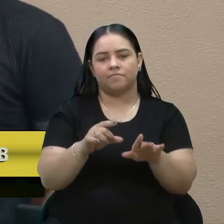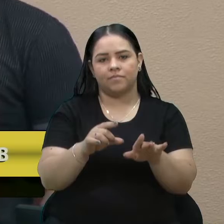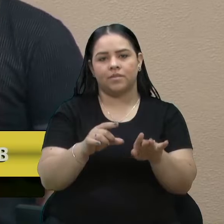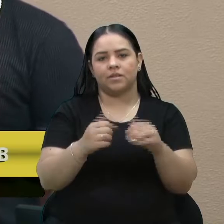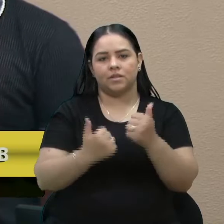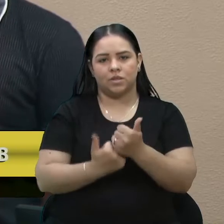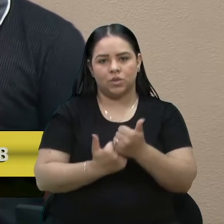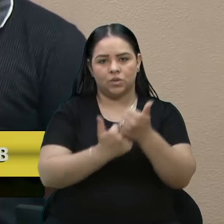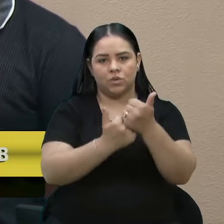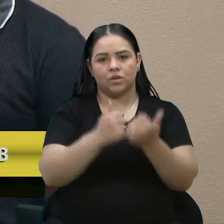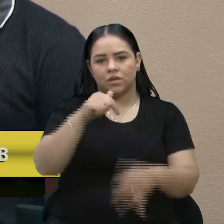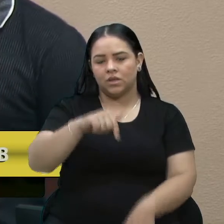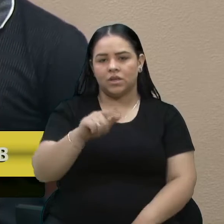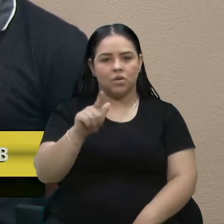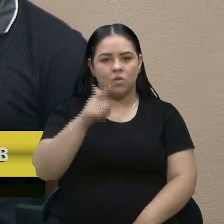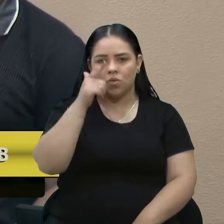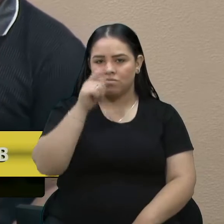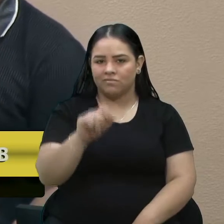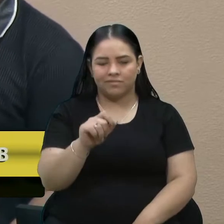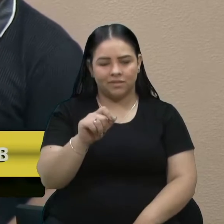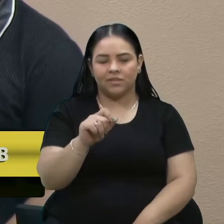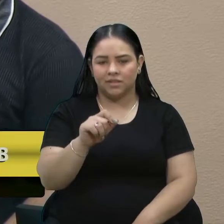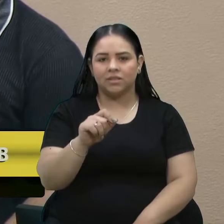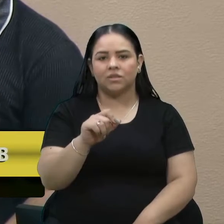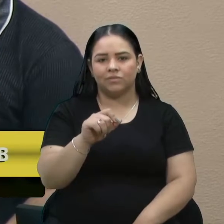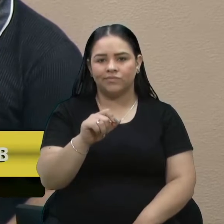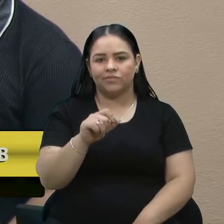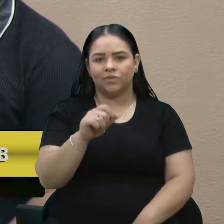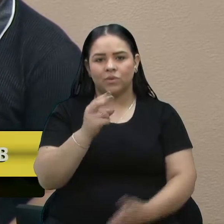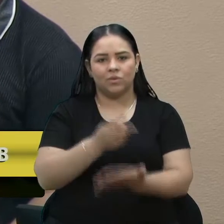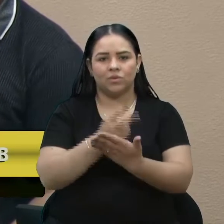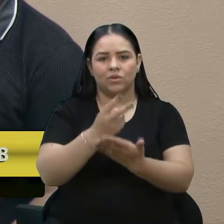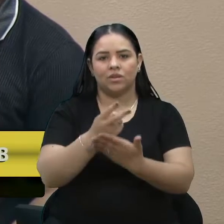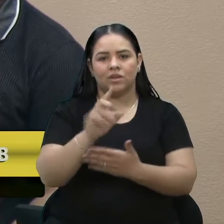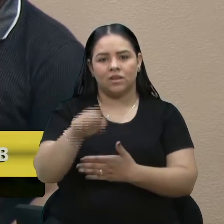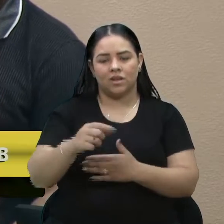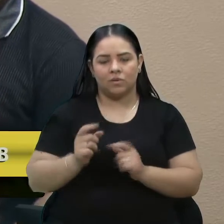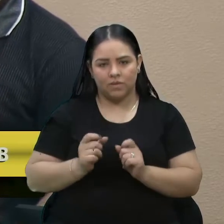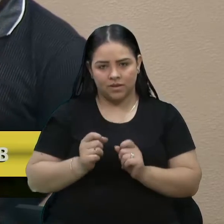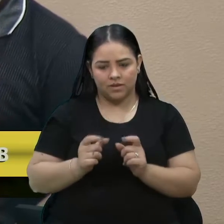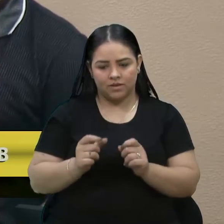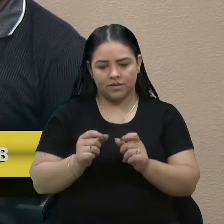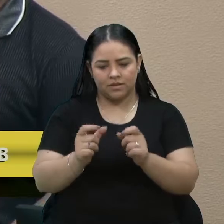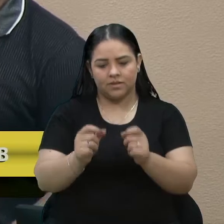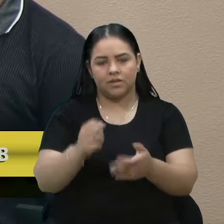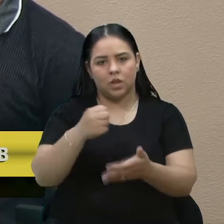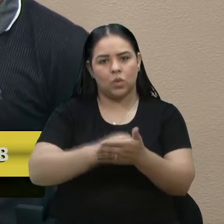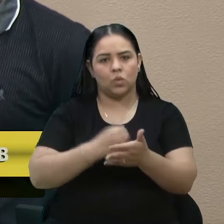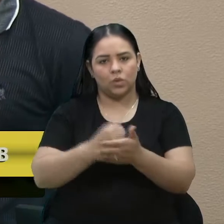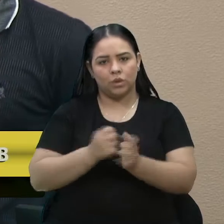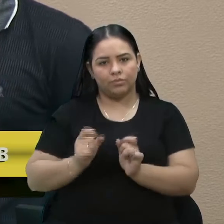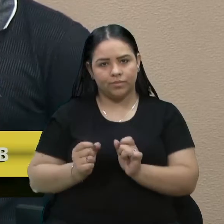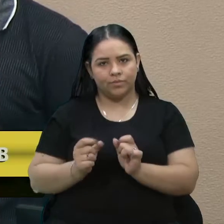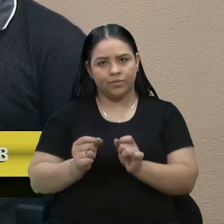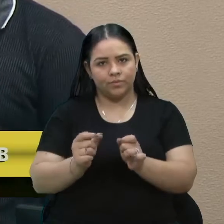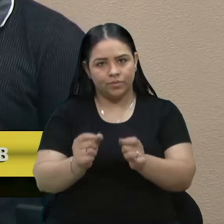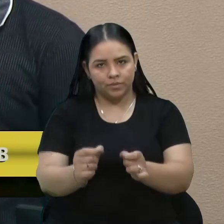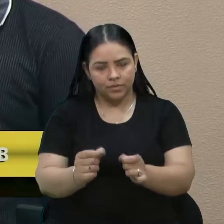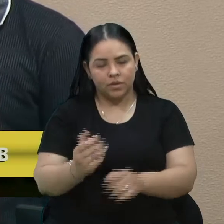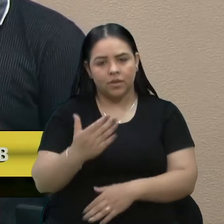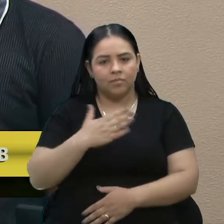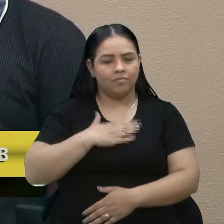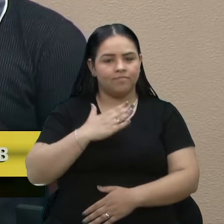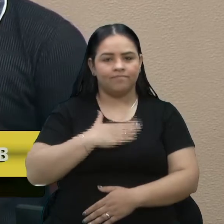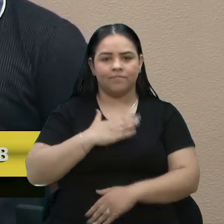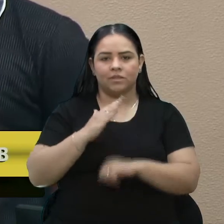a luta contra essa doença terrível aí, que é o câncer. Então, quero deixar meus mais profundos